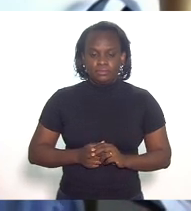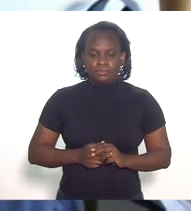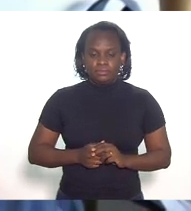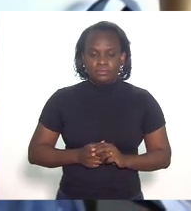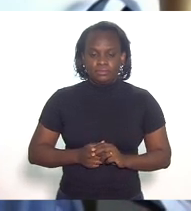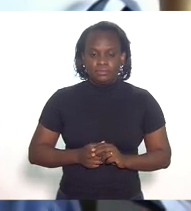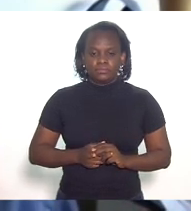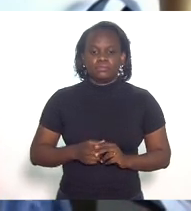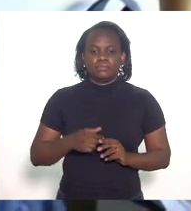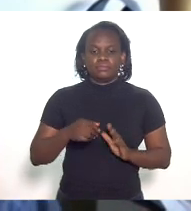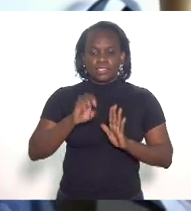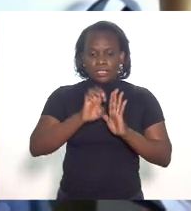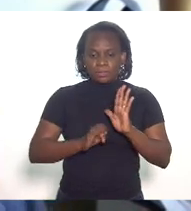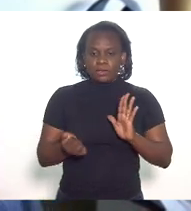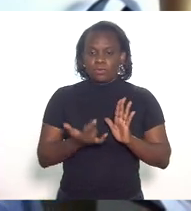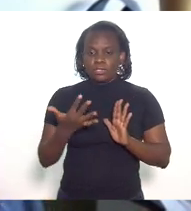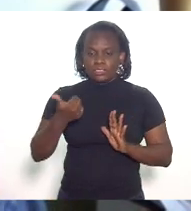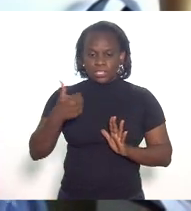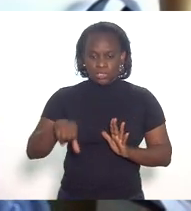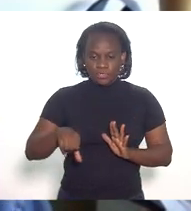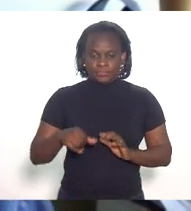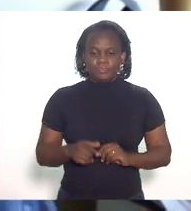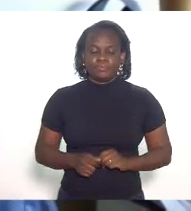19 membros